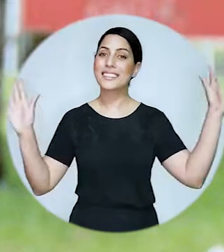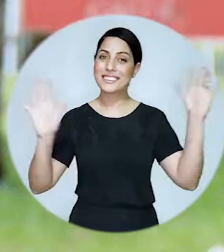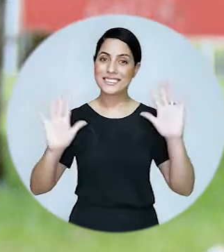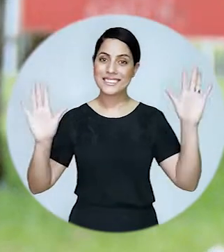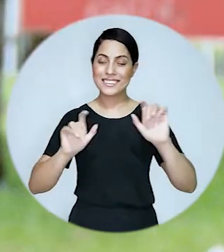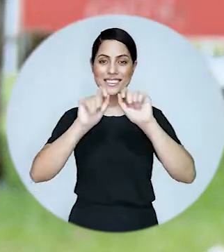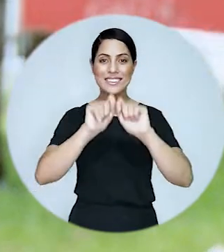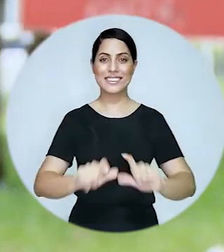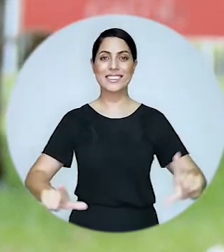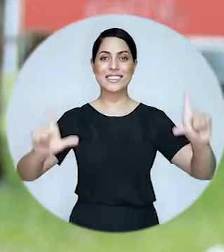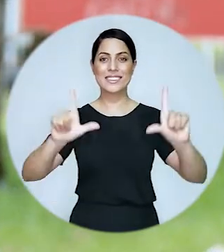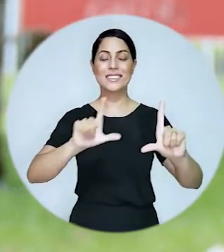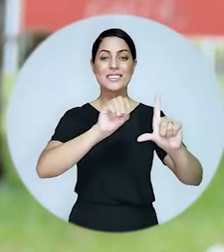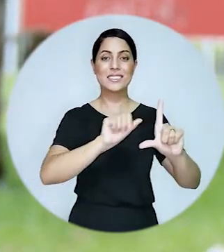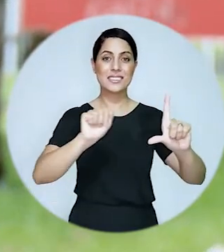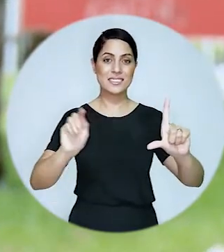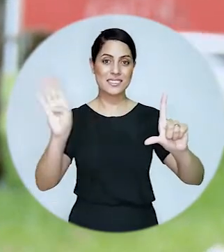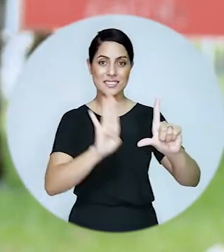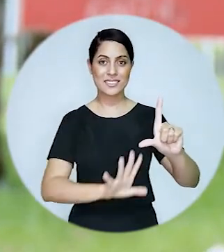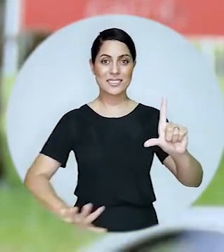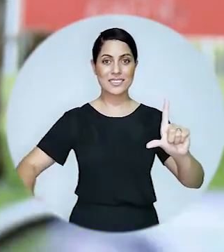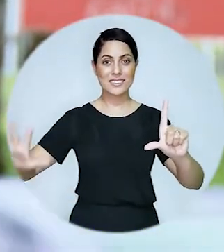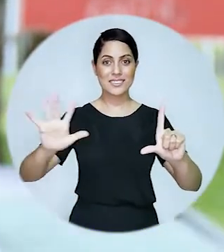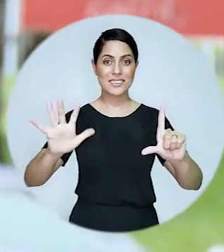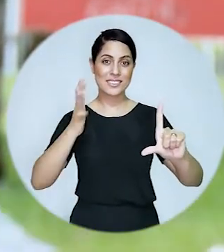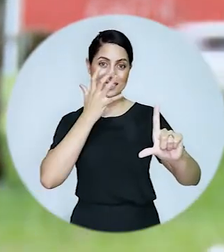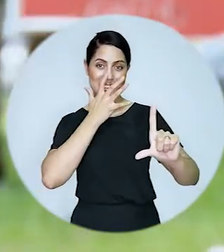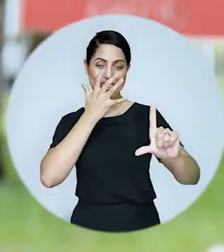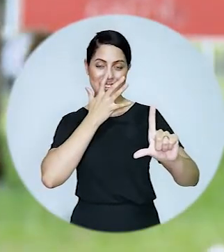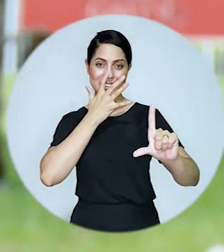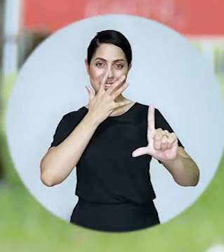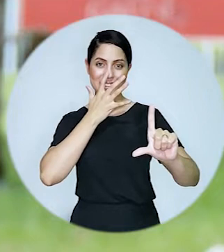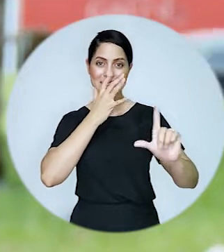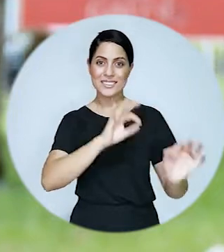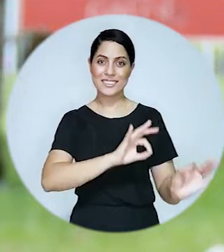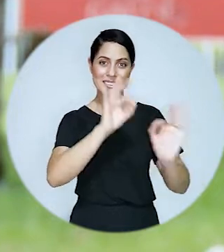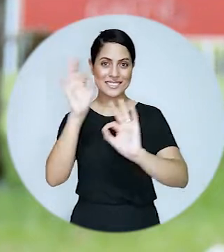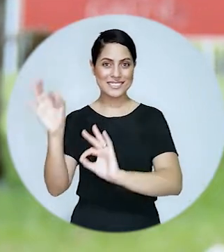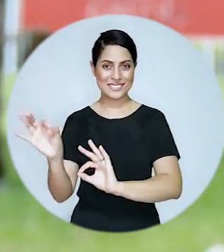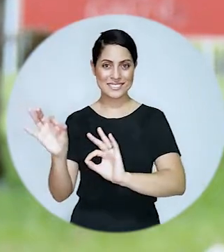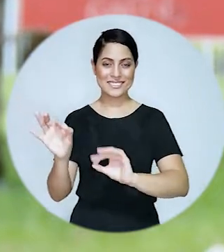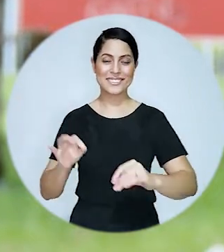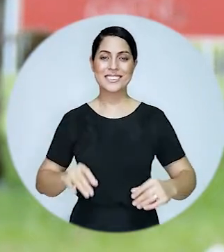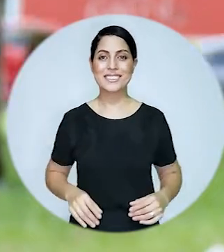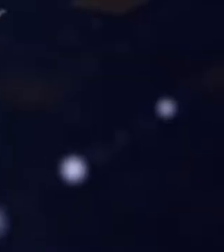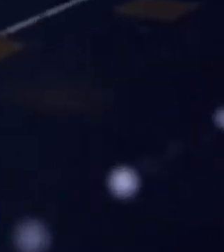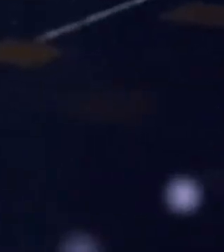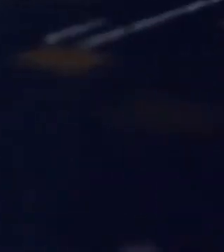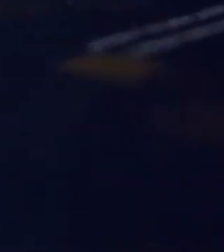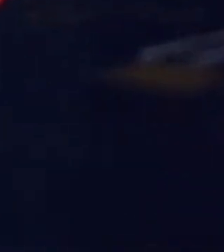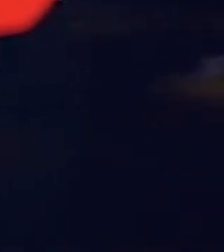Olá, começa agora mais uma edição do programa OAB Nacional. Fique com a gente, já estamos no ar!